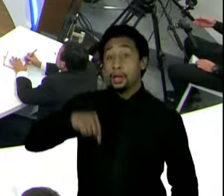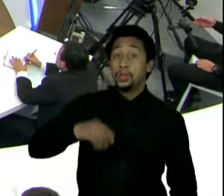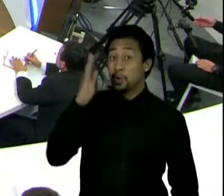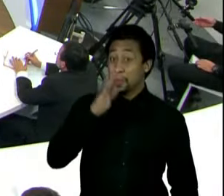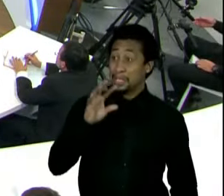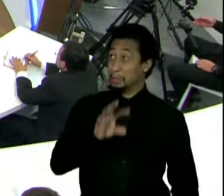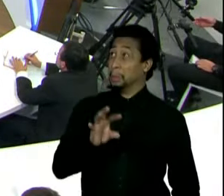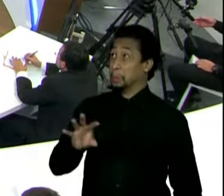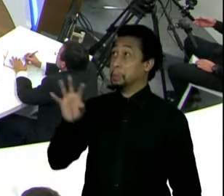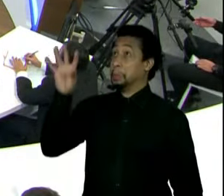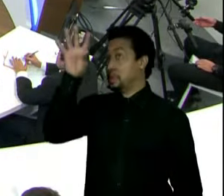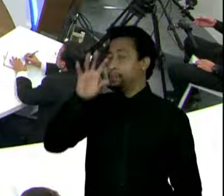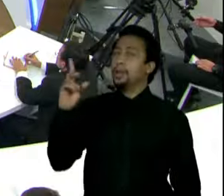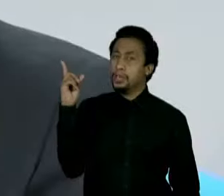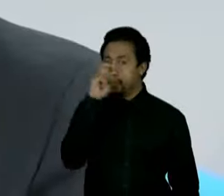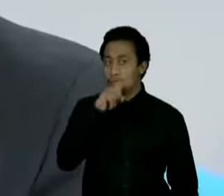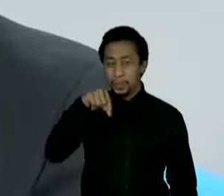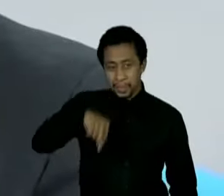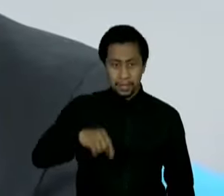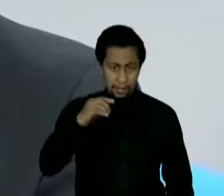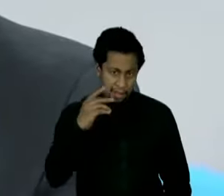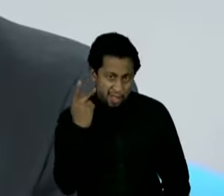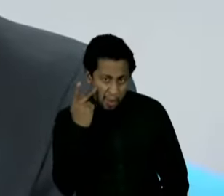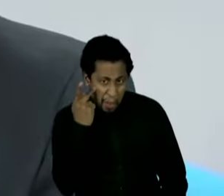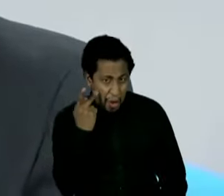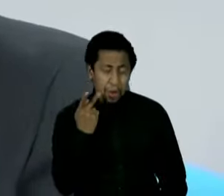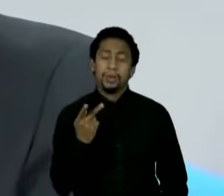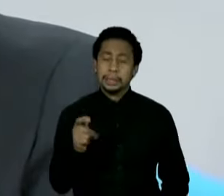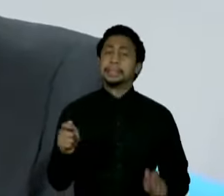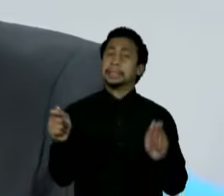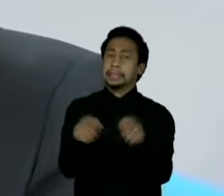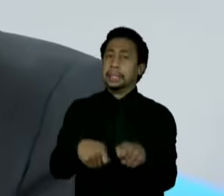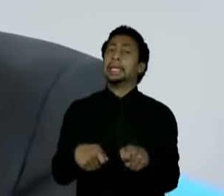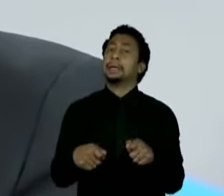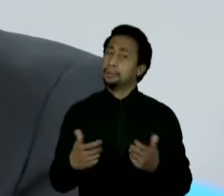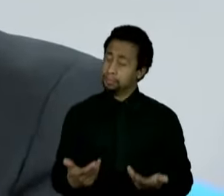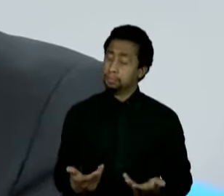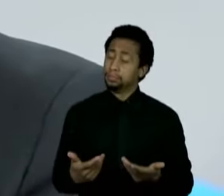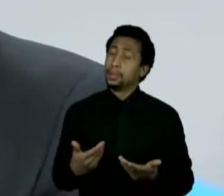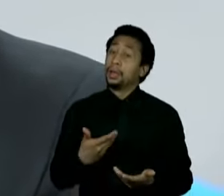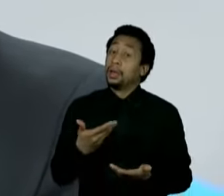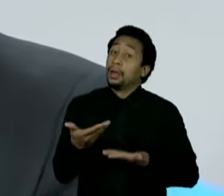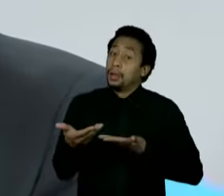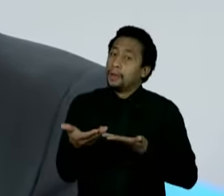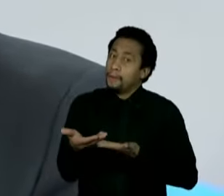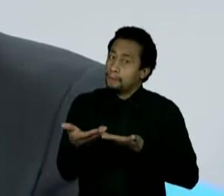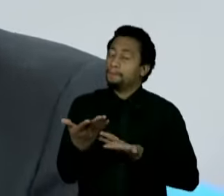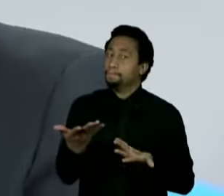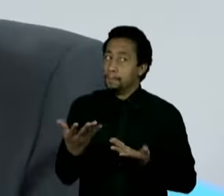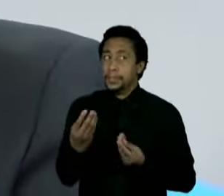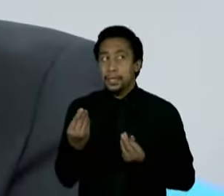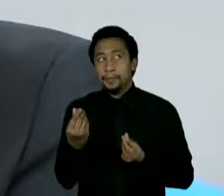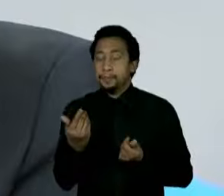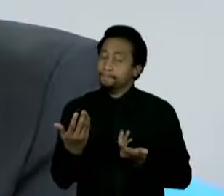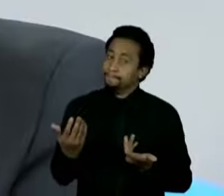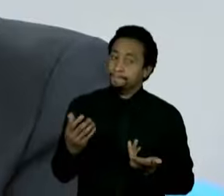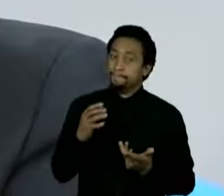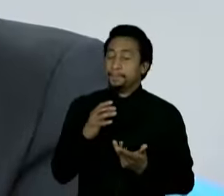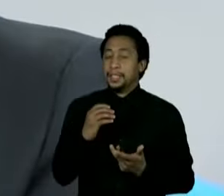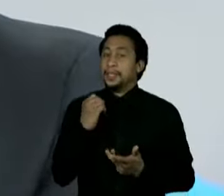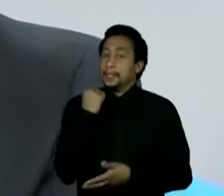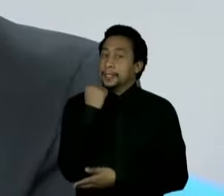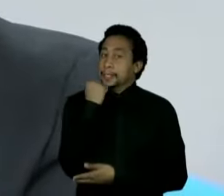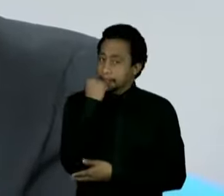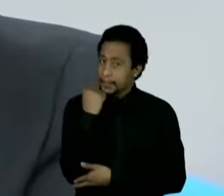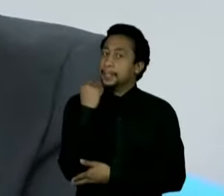sim, mas aqui em São Paulo não é impossível, porque eu mantenho de maneira, assim, acho que resistente, talvez, um percentual